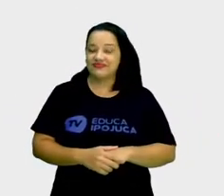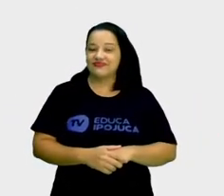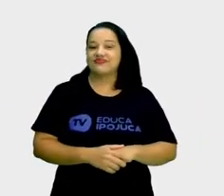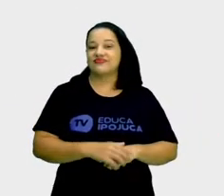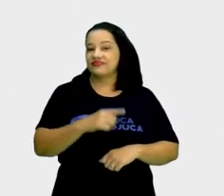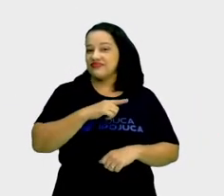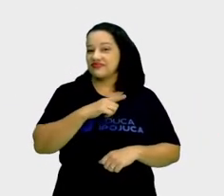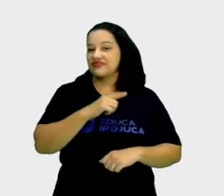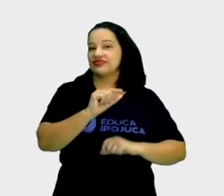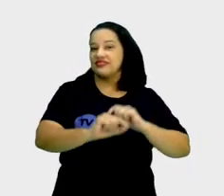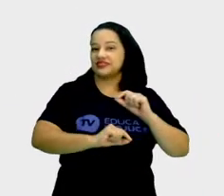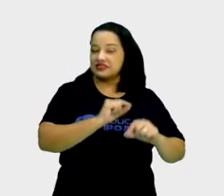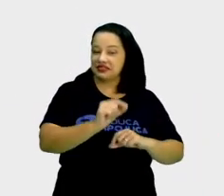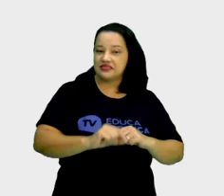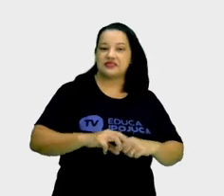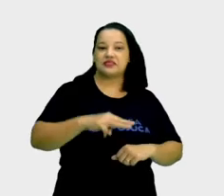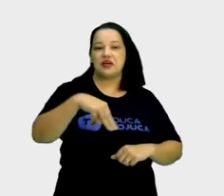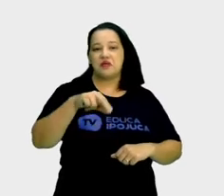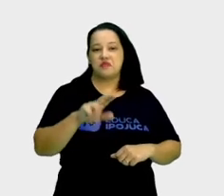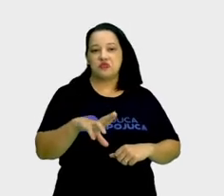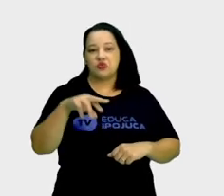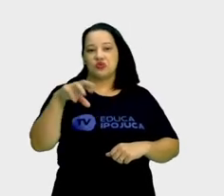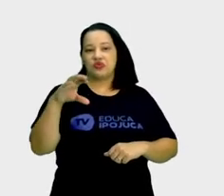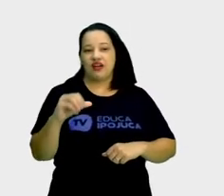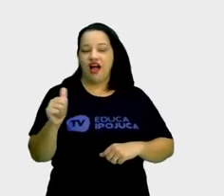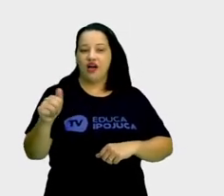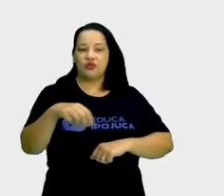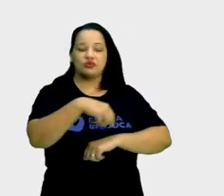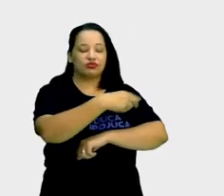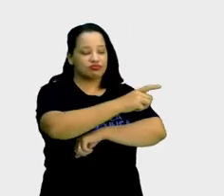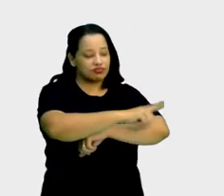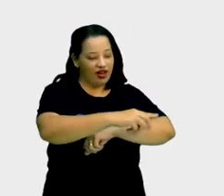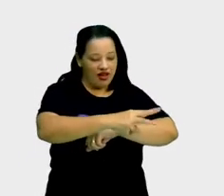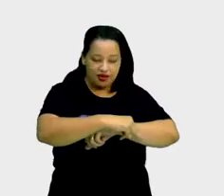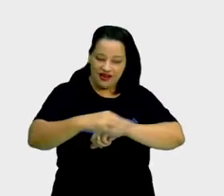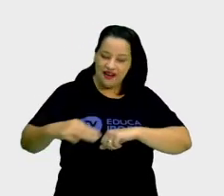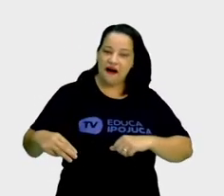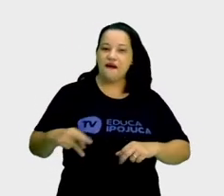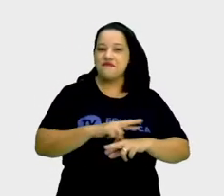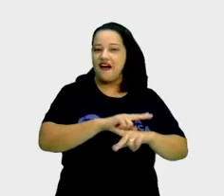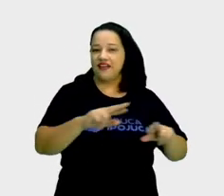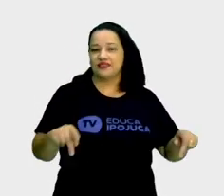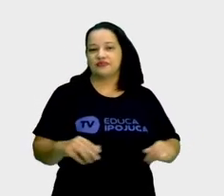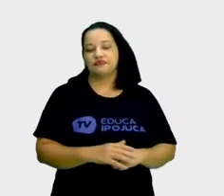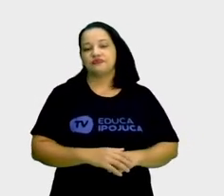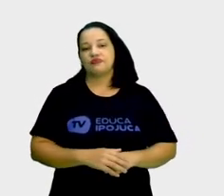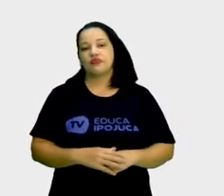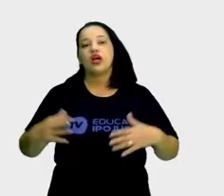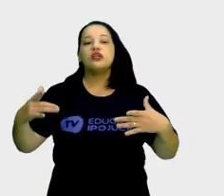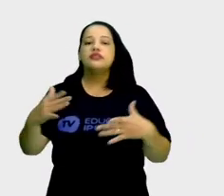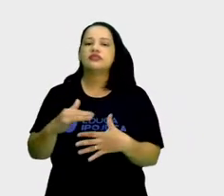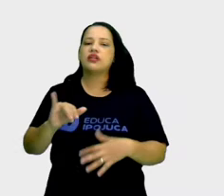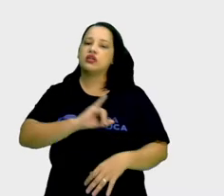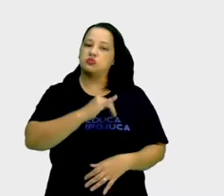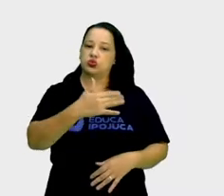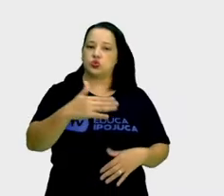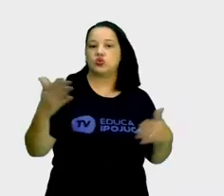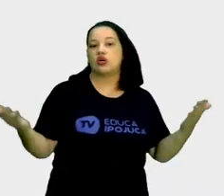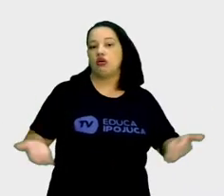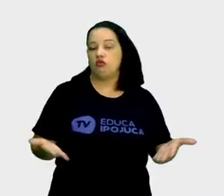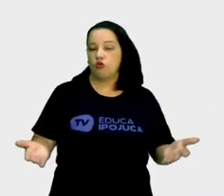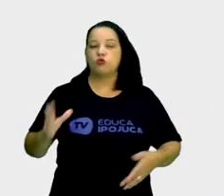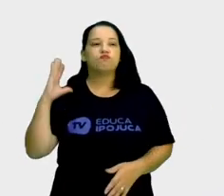o Muro Alto, o Maracaípe, aquele pôr do sol. A cidade de Ipojuca hoje é uma cidade muito